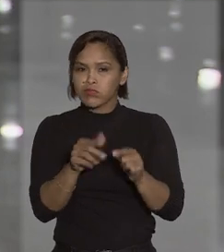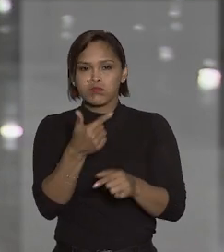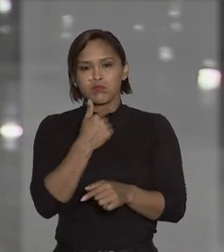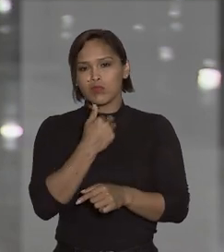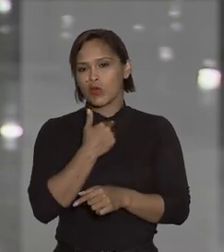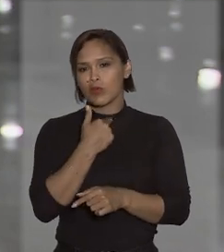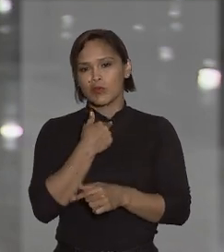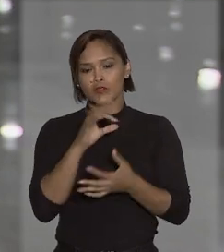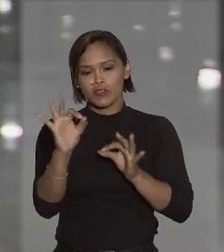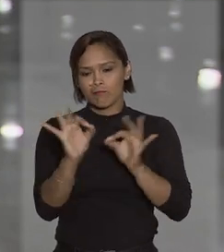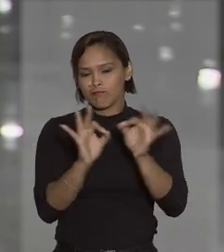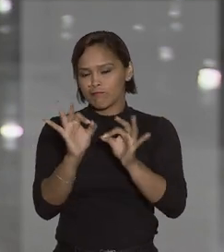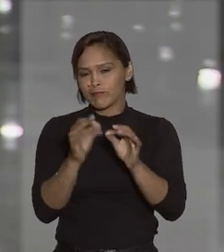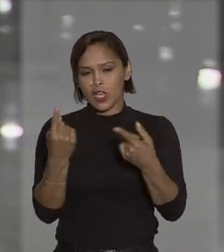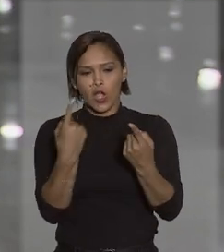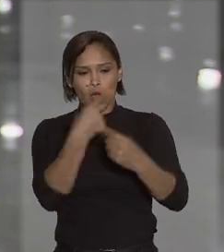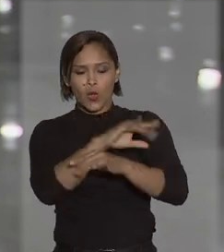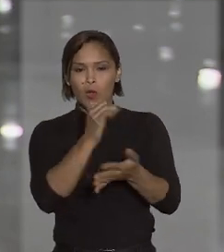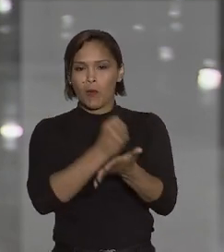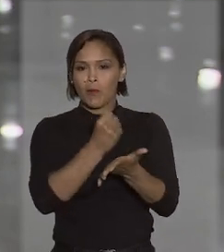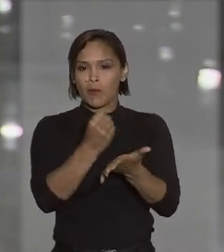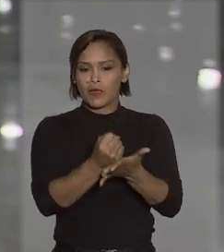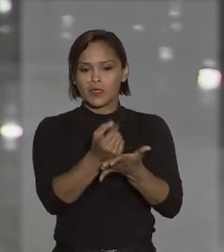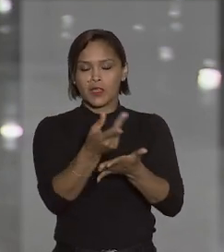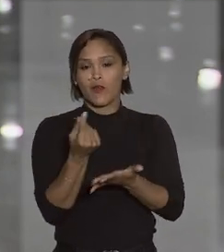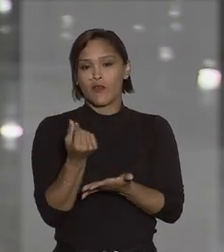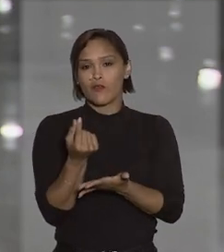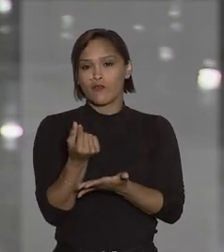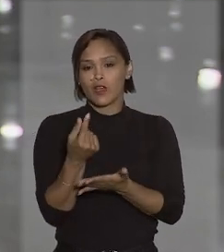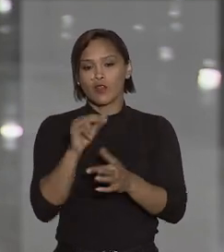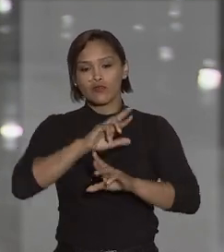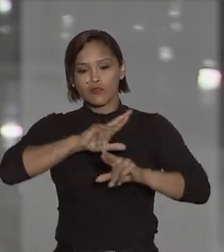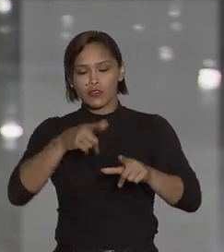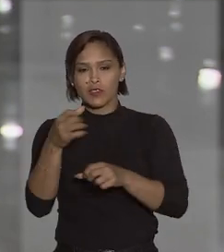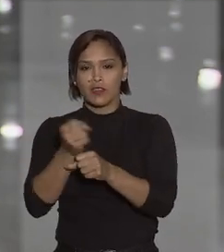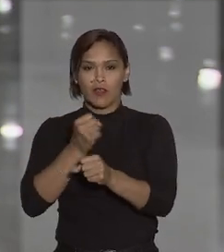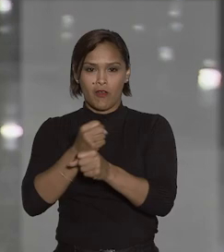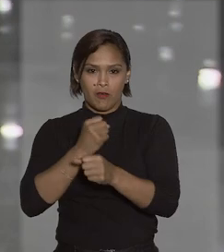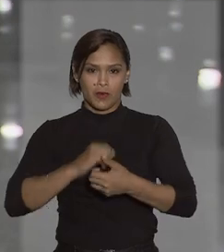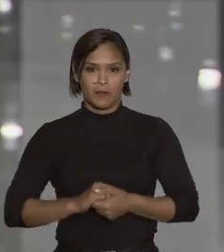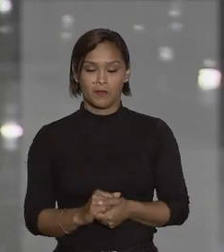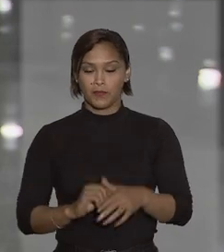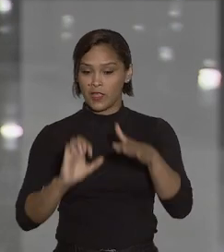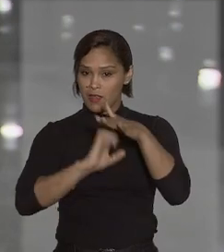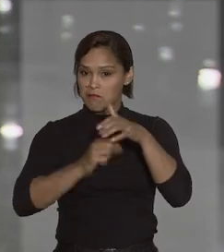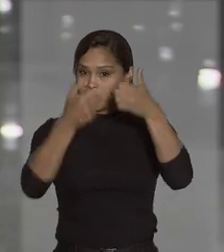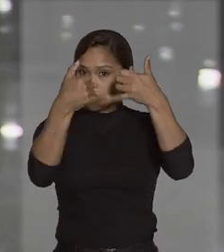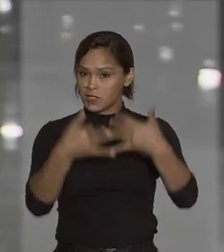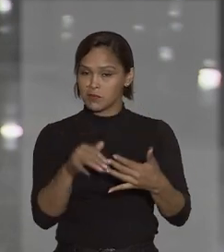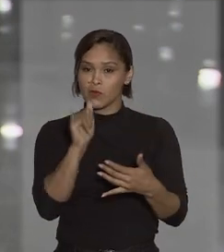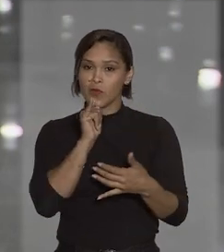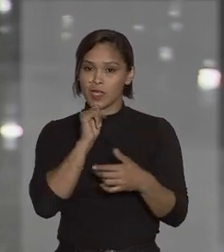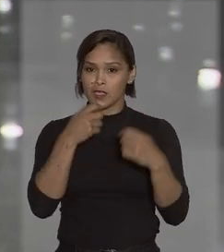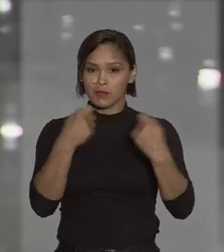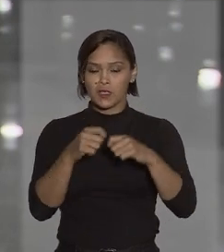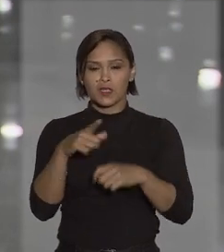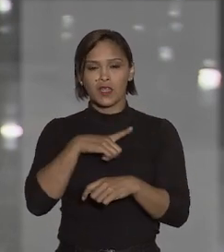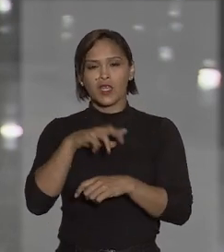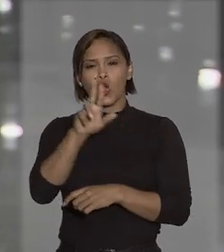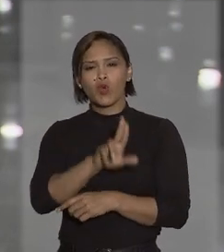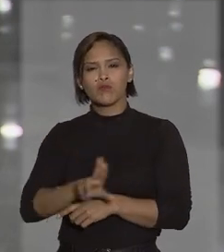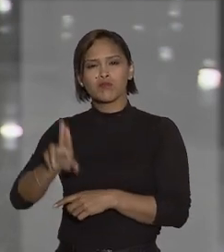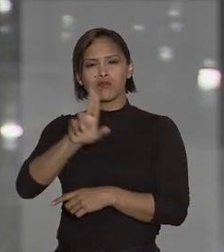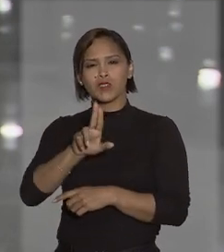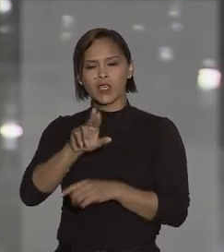não teria havido a correta contraprestação advinda de custos indiretos da obra. A empresa sustentou ainda que deveria ter sido